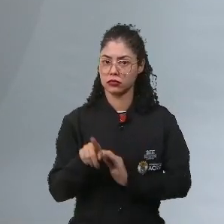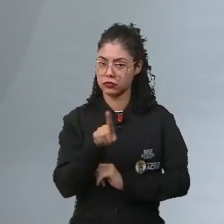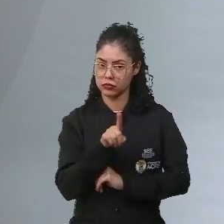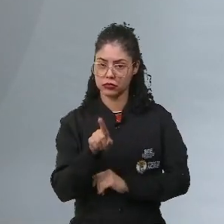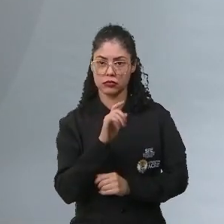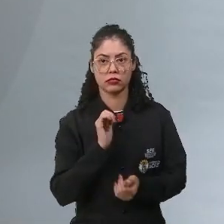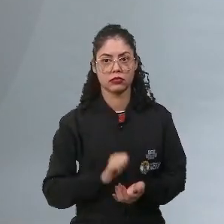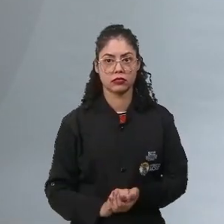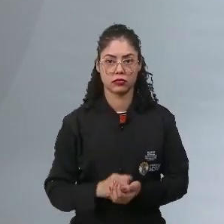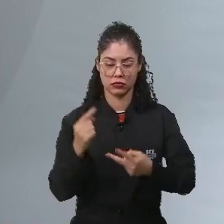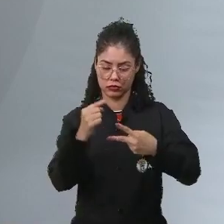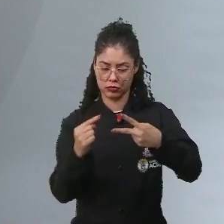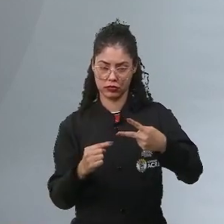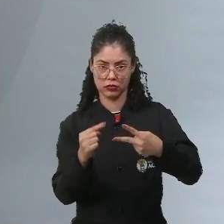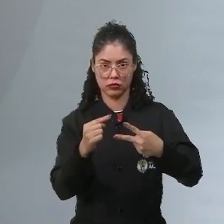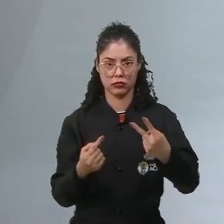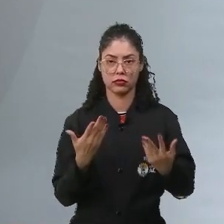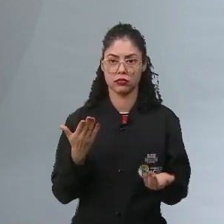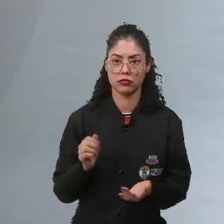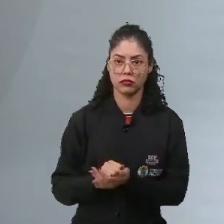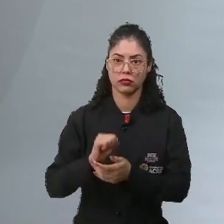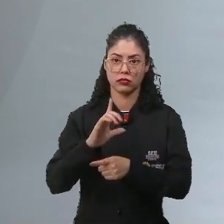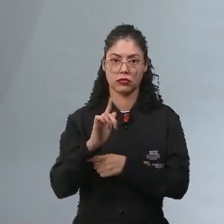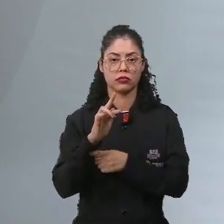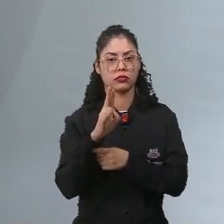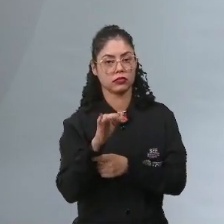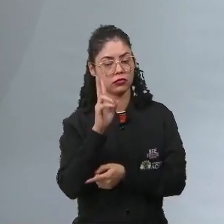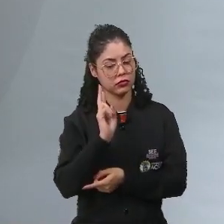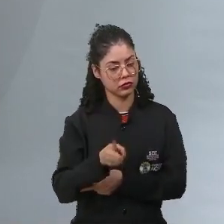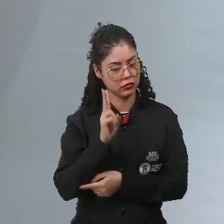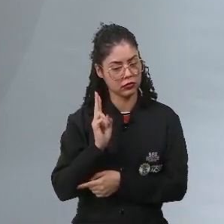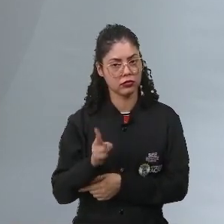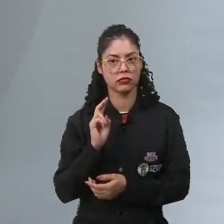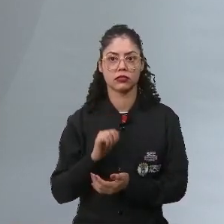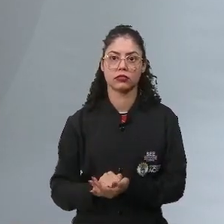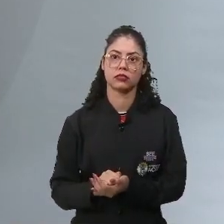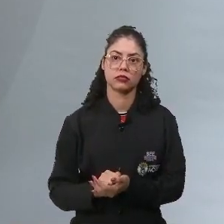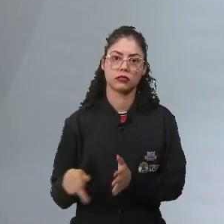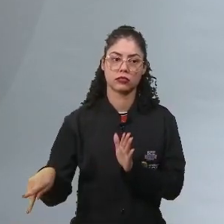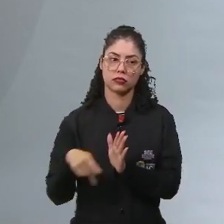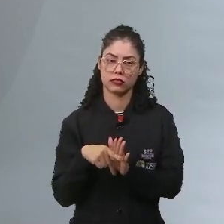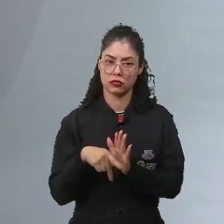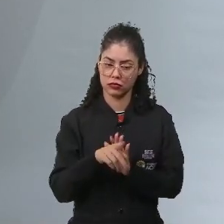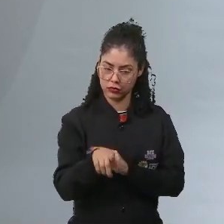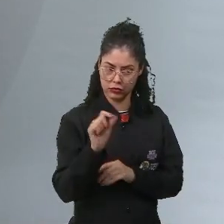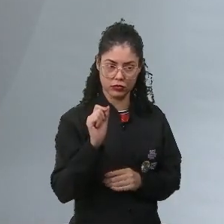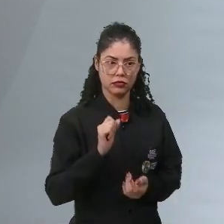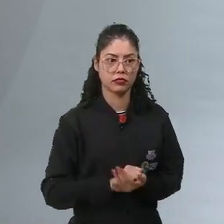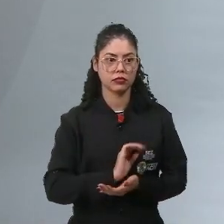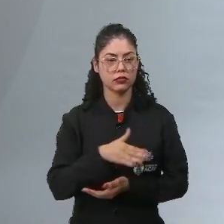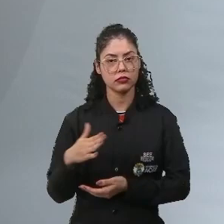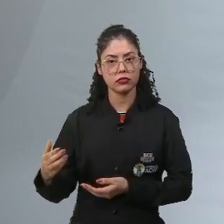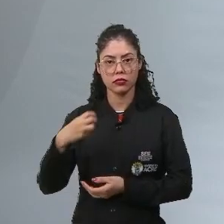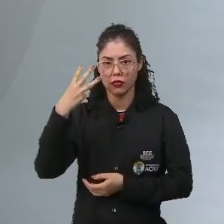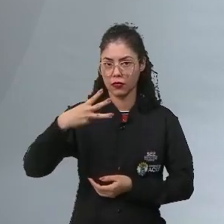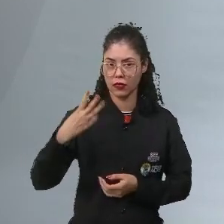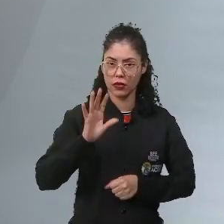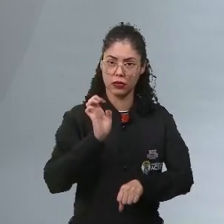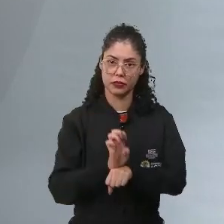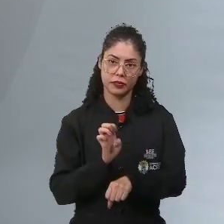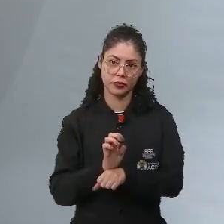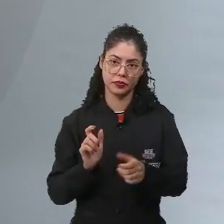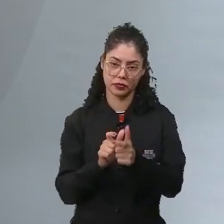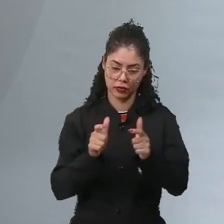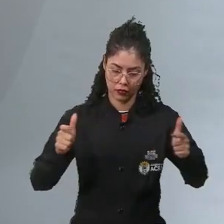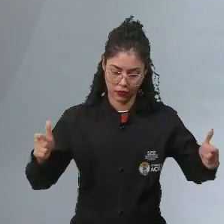você tem aqui dois votos contra um. No caso, o clero e a nobreza sempre iam votar a favor dos seus próprios privilégios. Enquanto o terceiro Estado, que estava